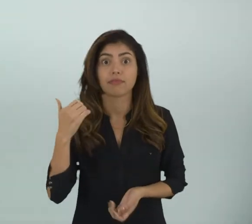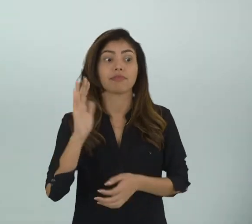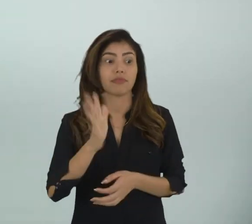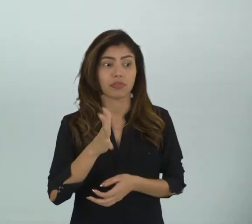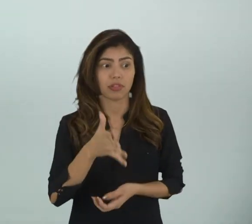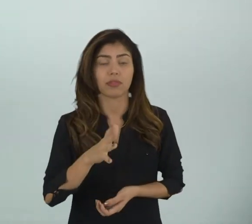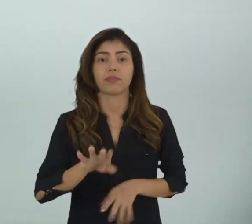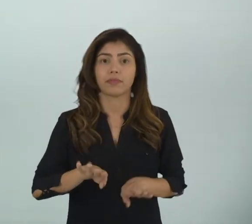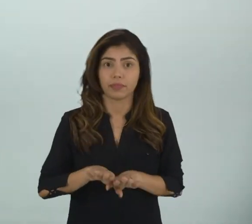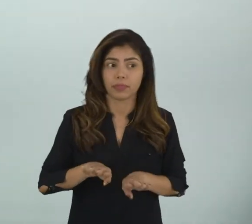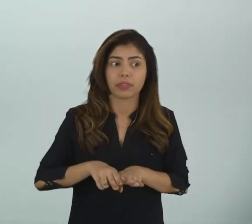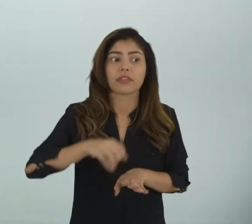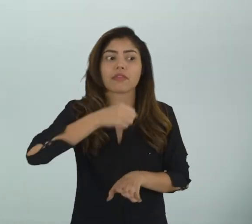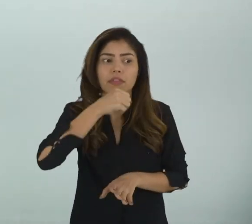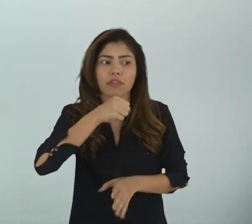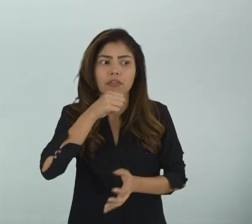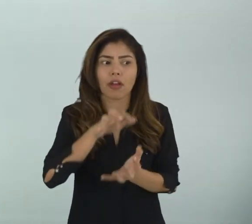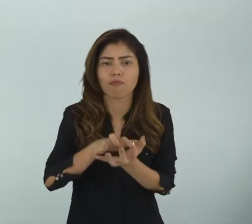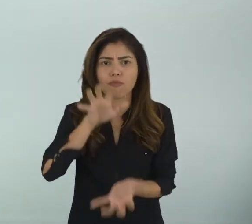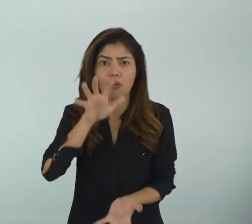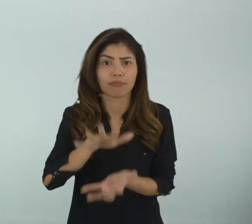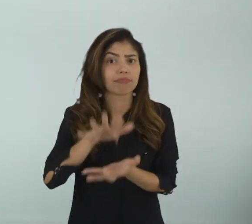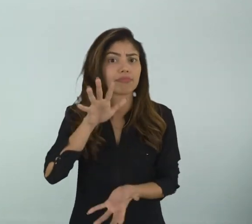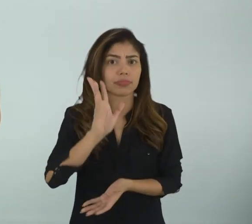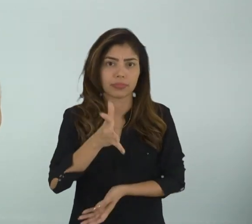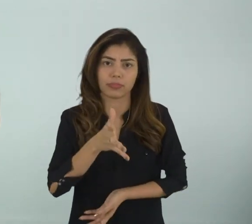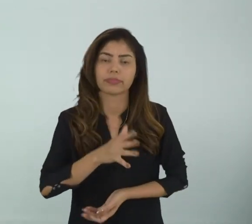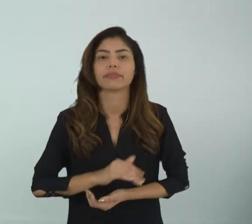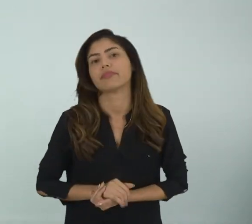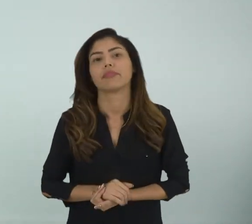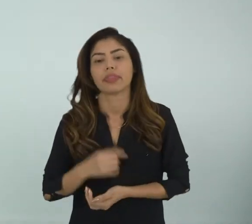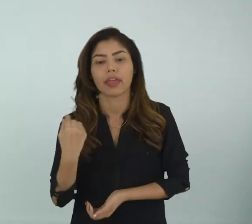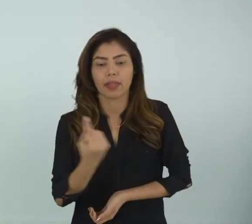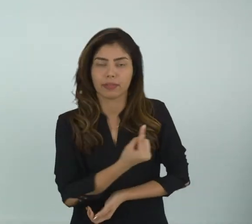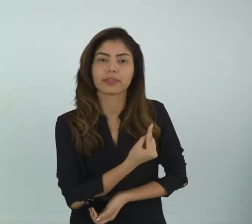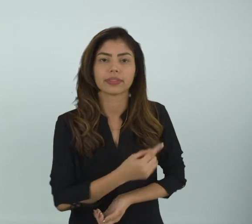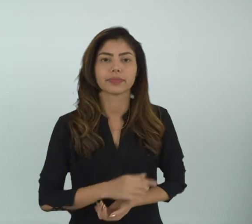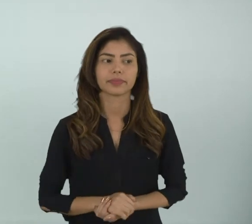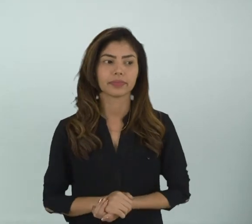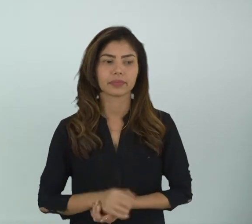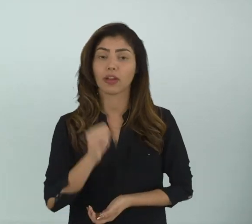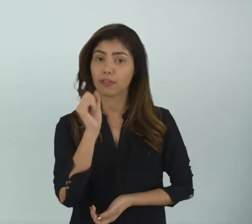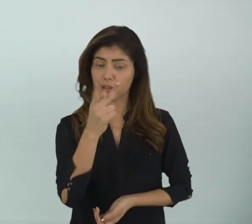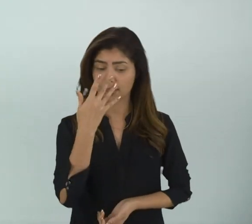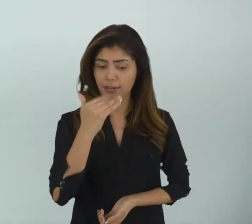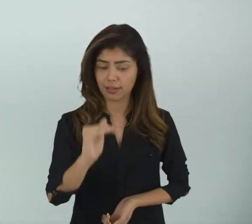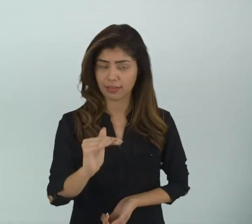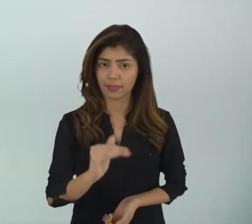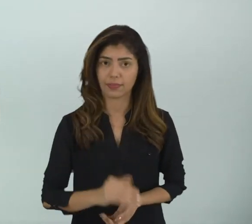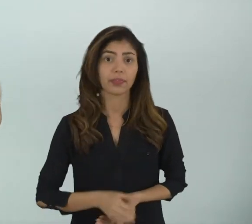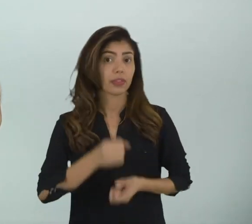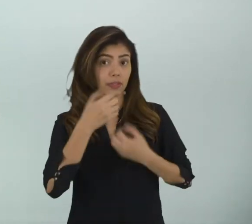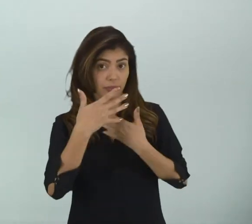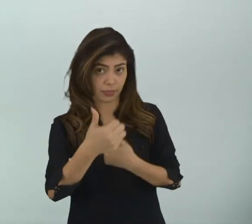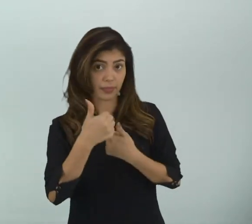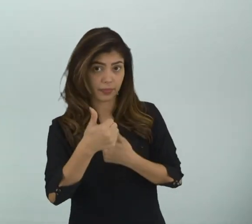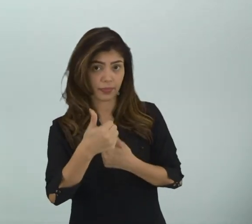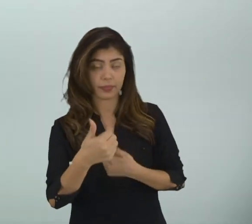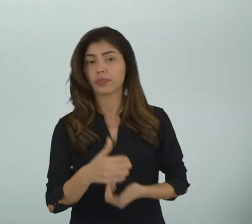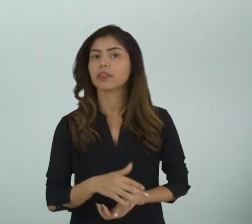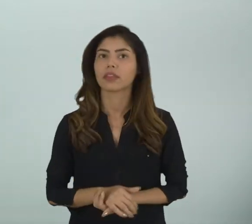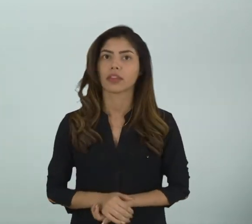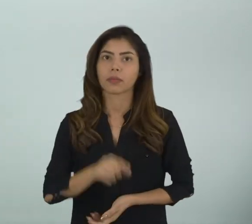idosa, né? Porque a idade deles É contada de forma diferente Da nossa Ok, crianças? Tudo bem até aí?